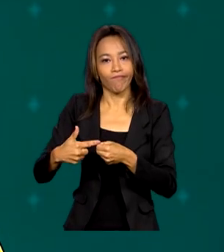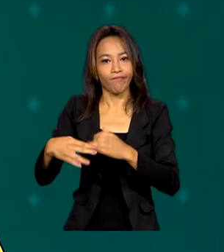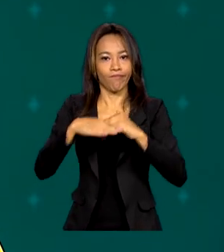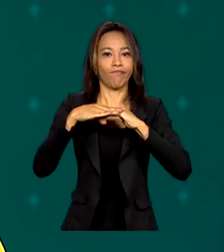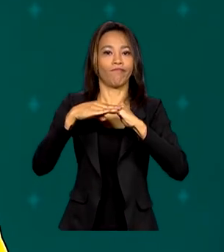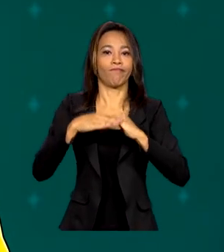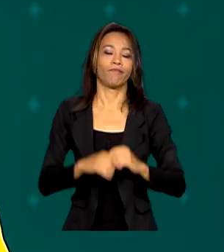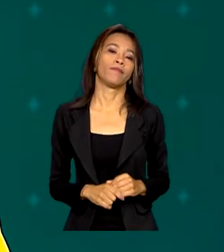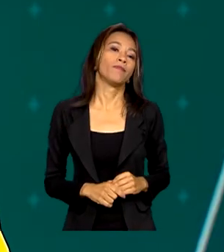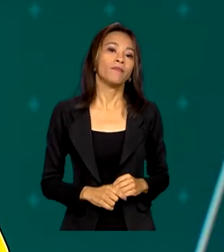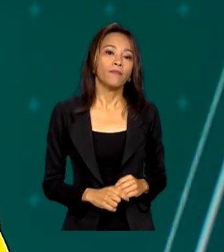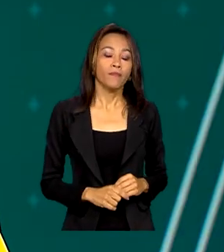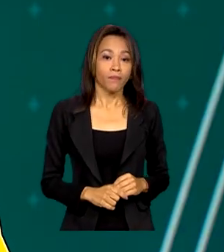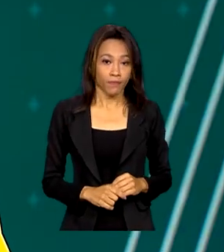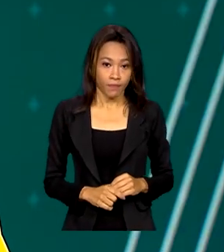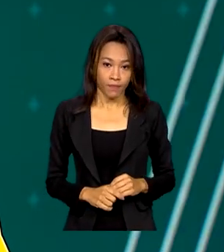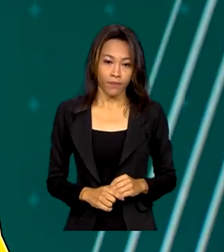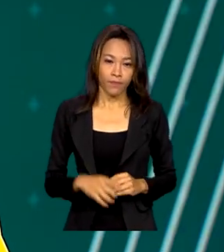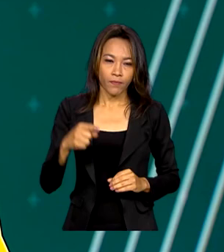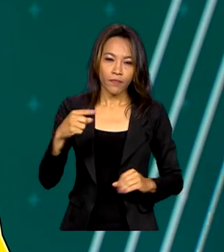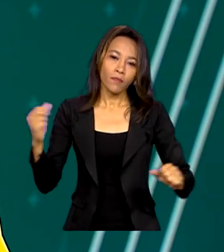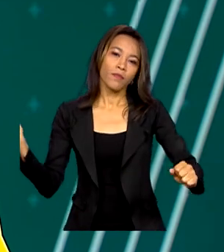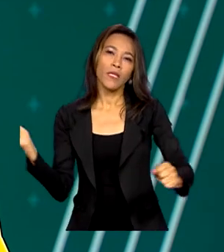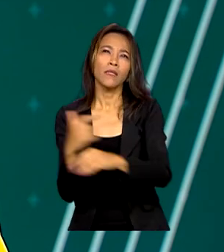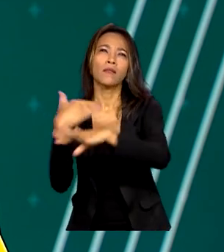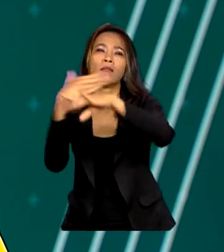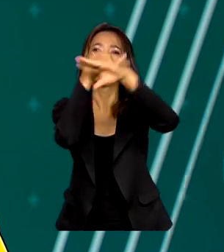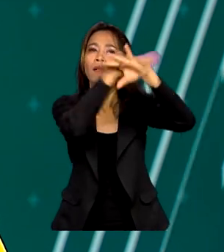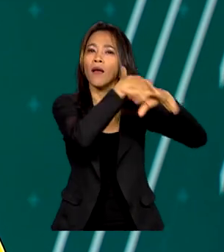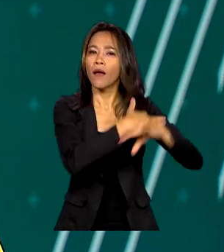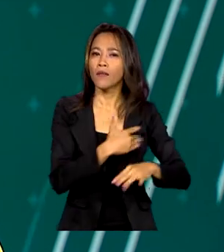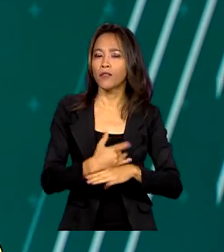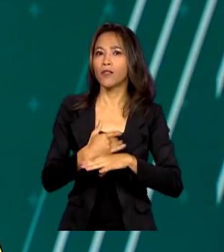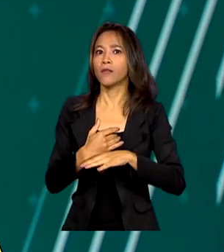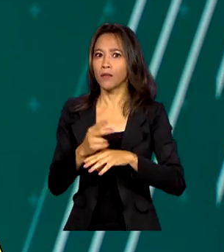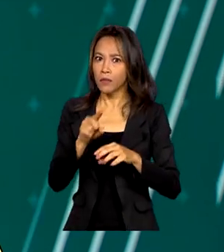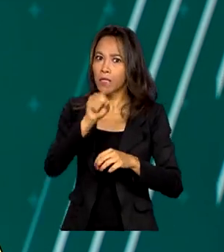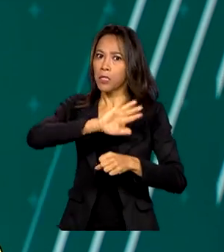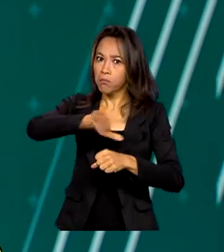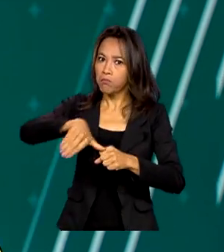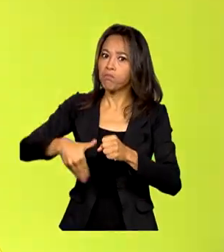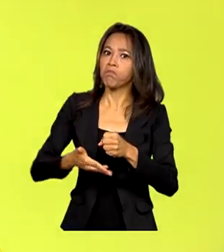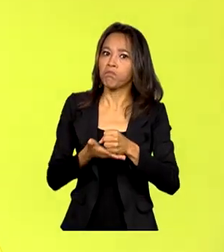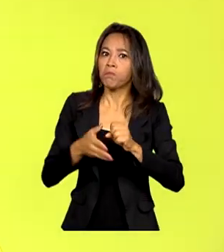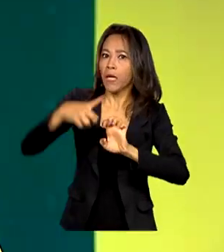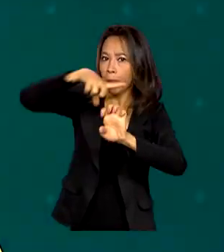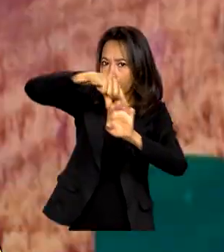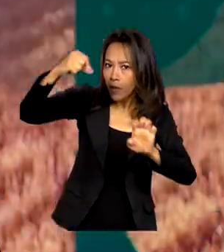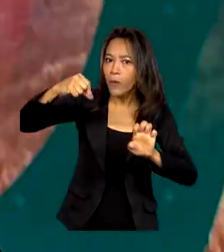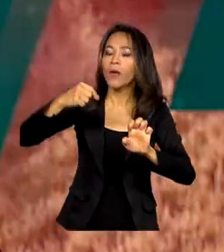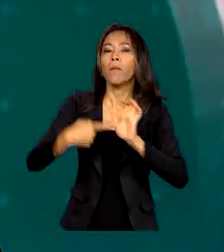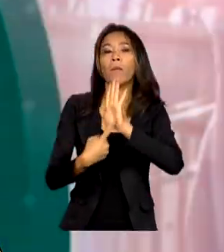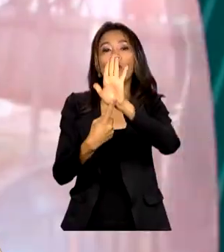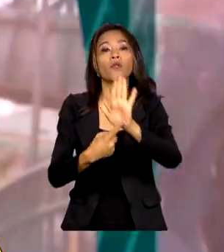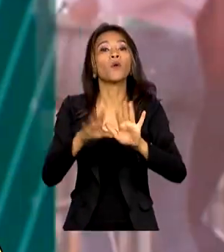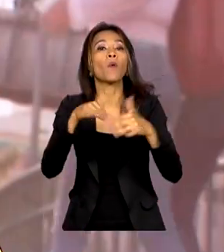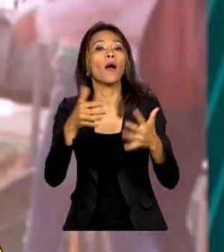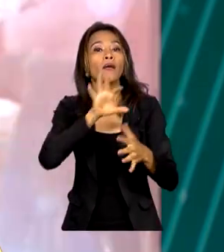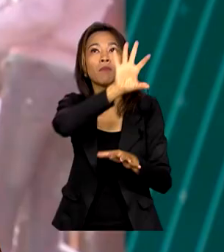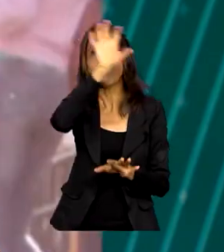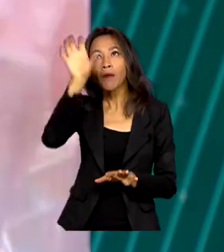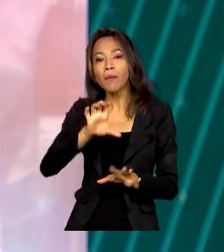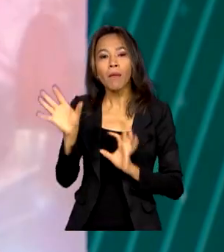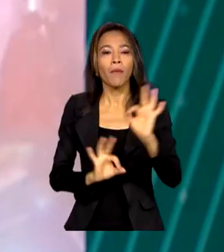O índice de Cidades Empreendedoras revela quais regiões do país estão mais preparadas para um ambiente de